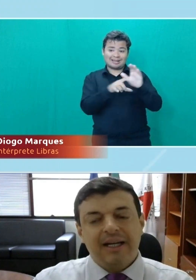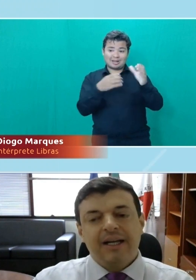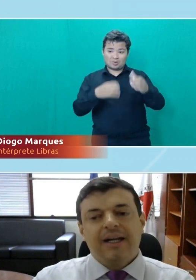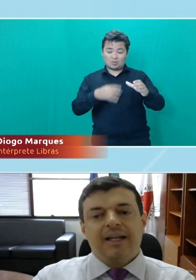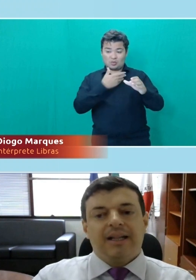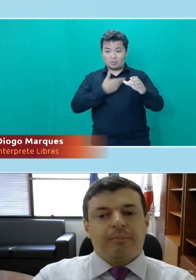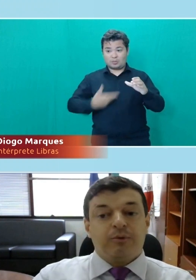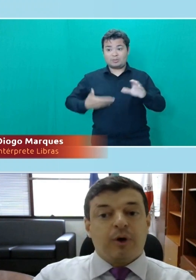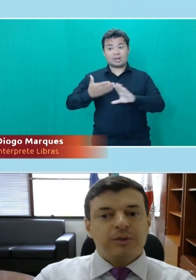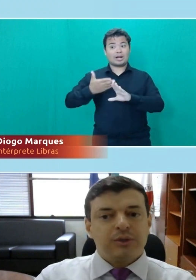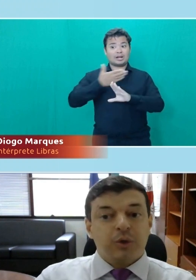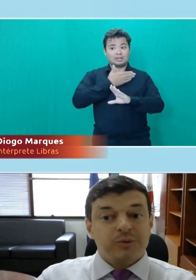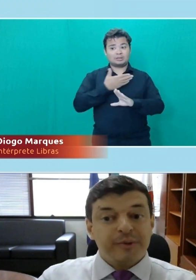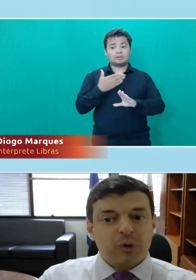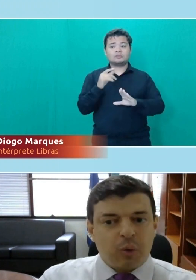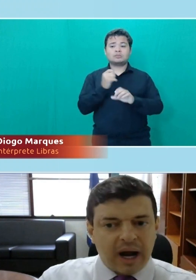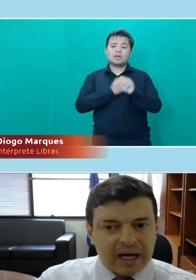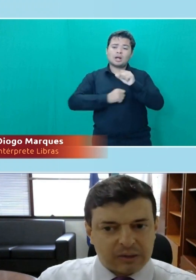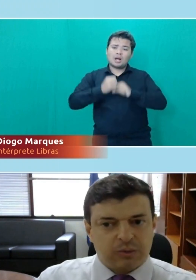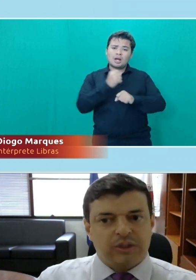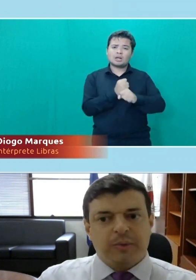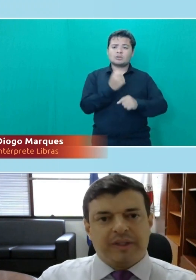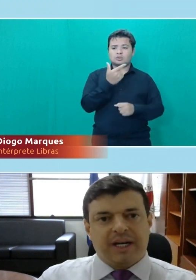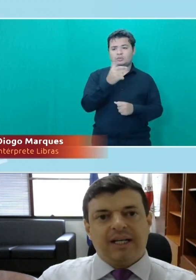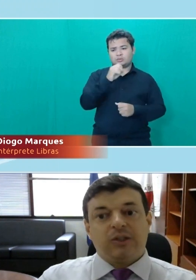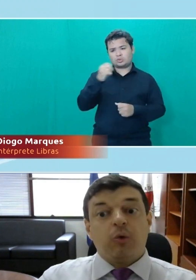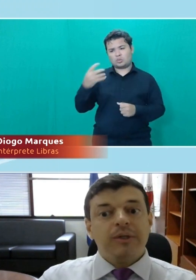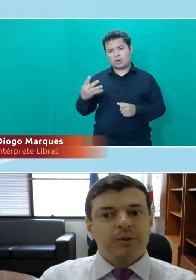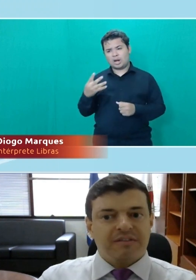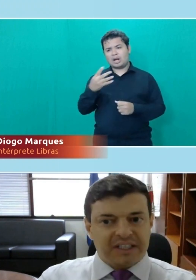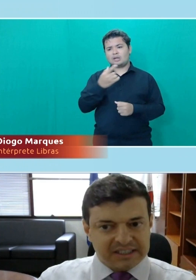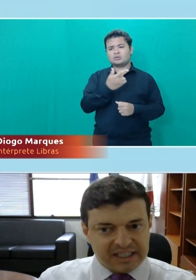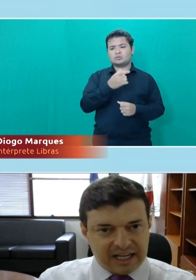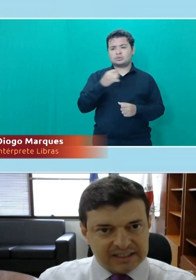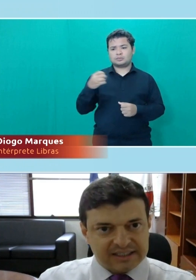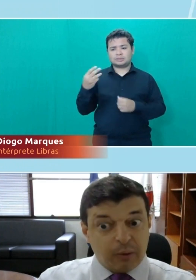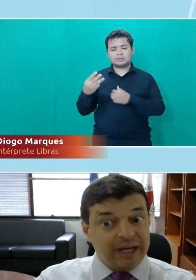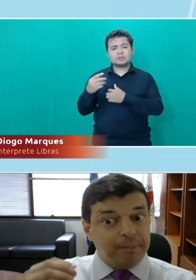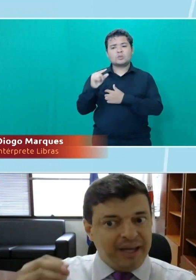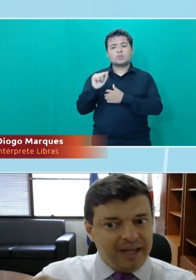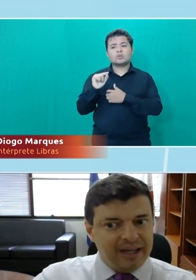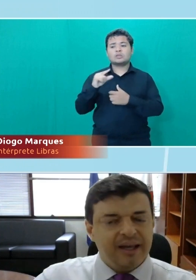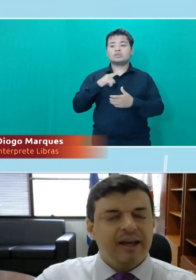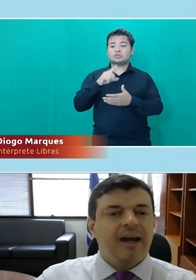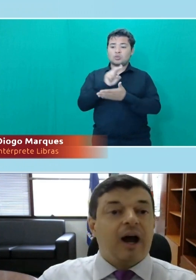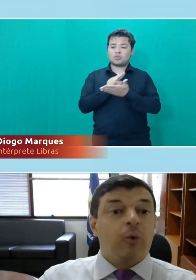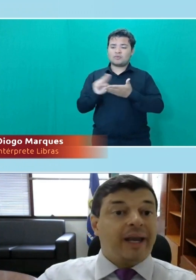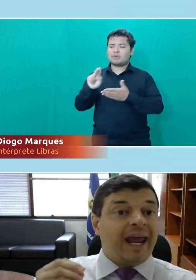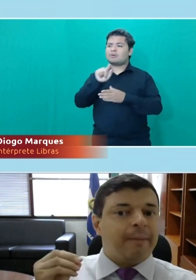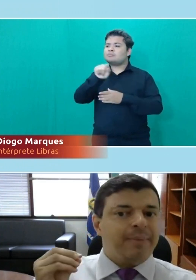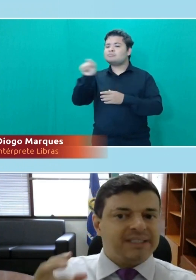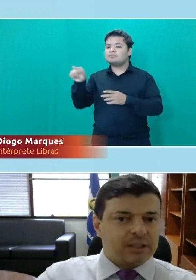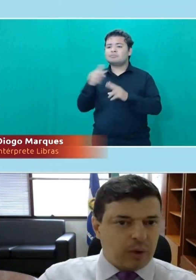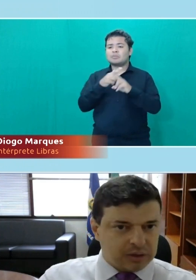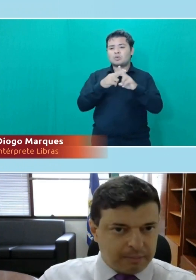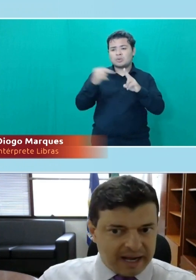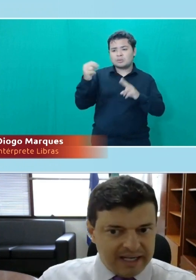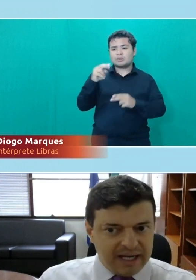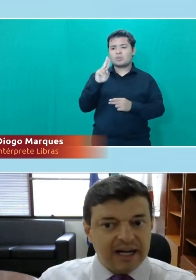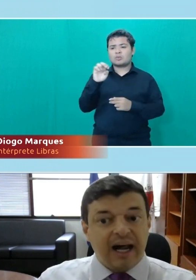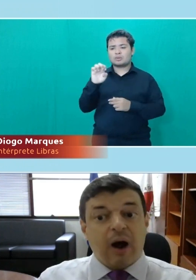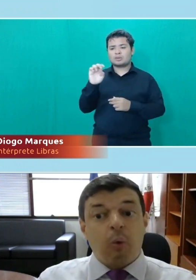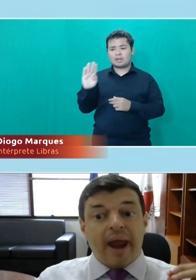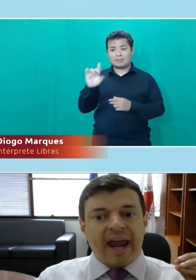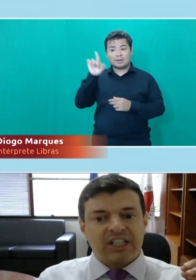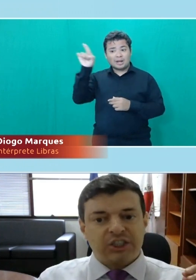detalhe. Por volta de 2004, 2003, algumas universidades, a UNB, a UNEB Estadual da